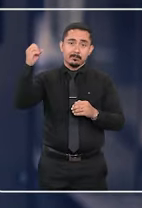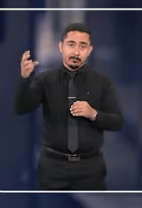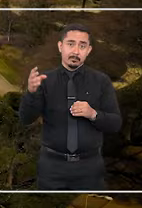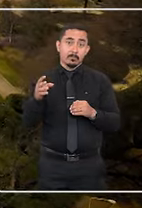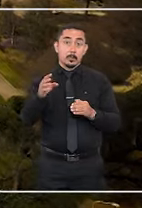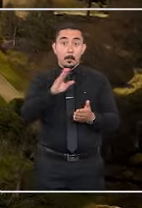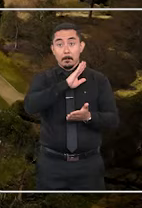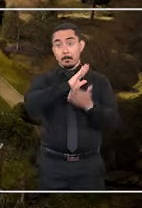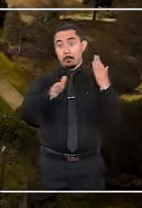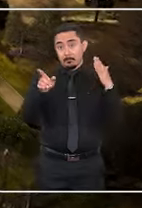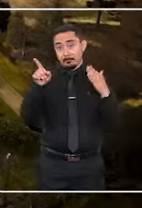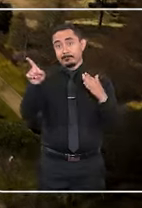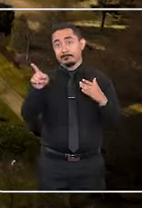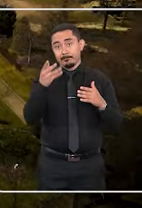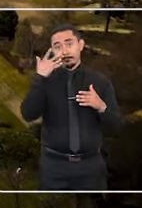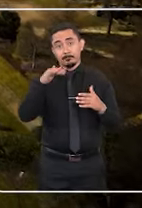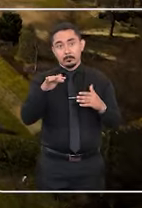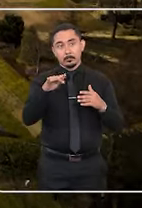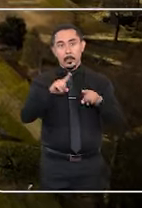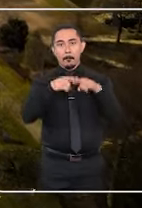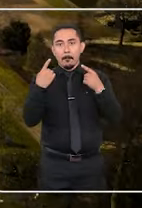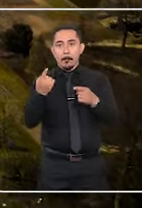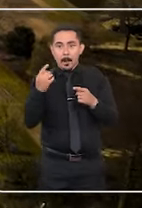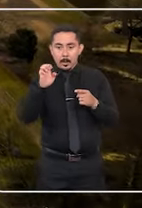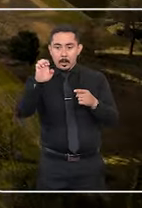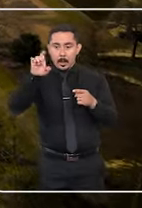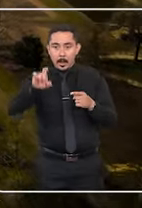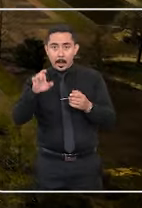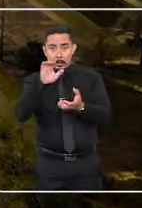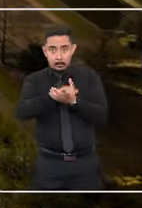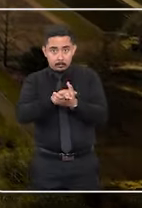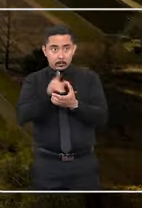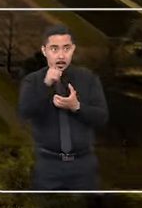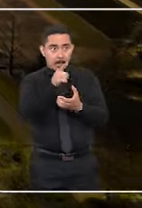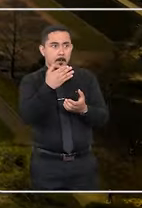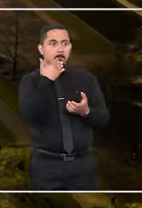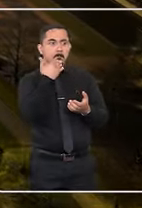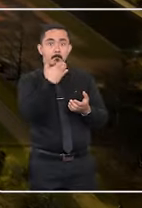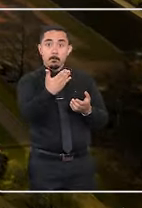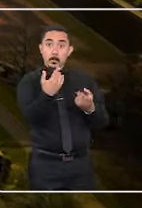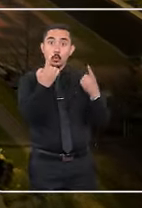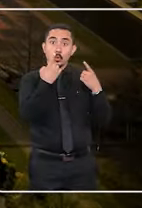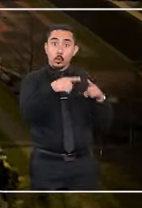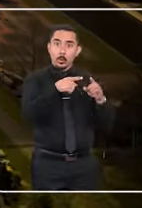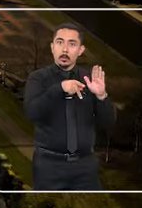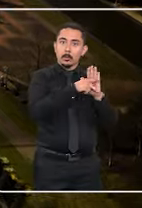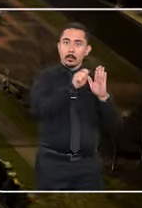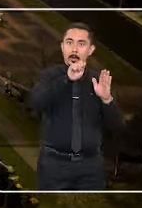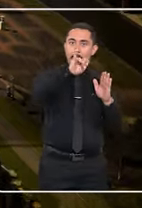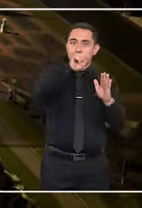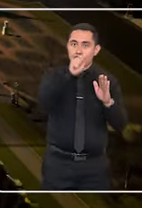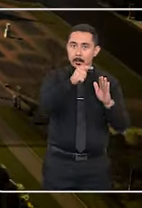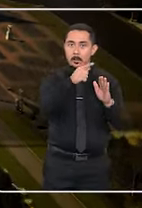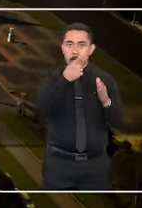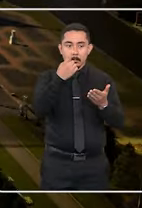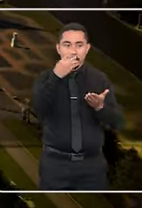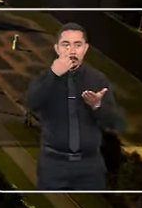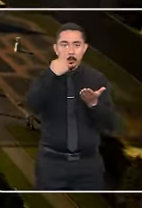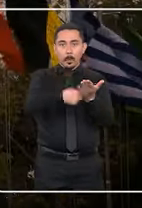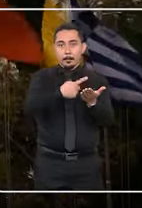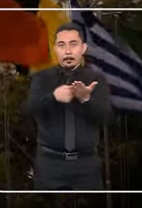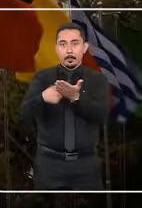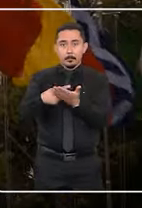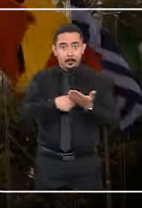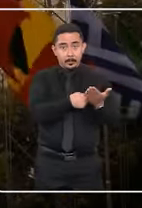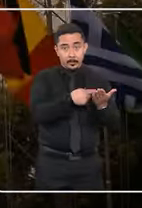crianças. O que ela não esperava era que o ex-marido iria acioná-la para ter a guarda dos filhos com base na Convenção de Haia,